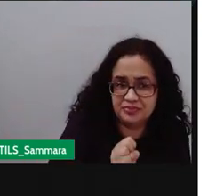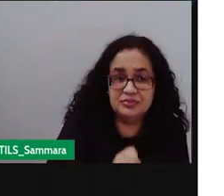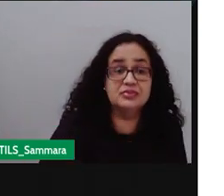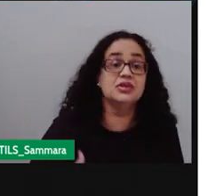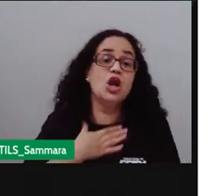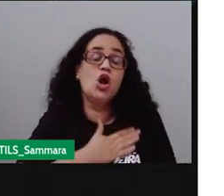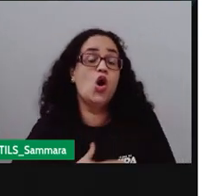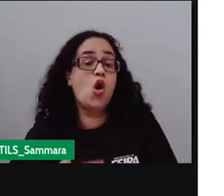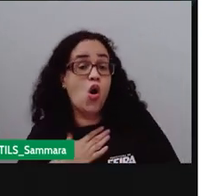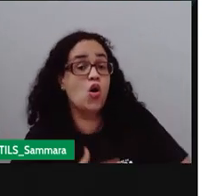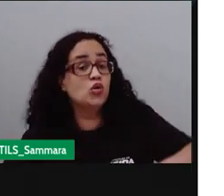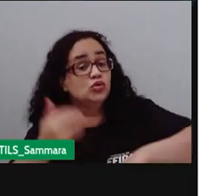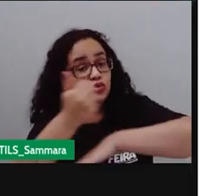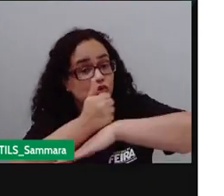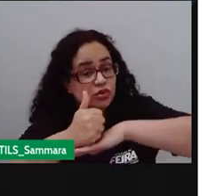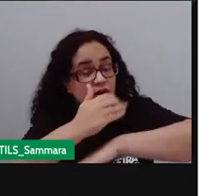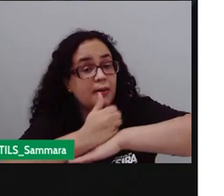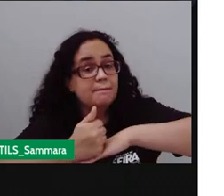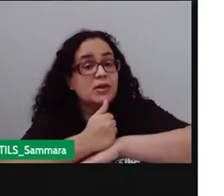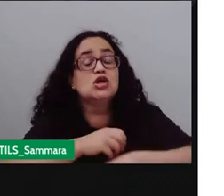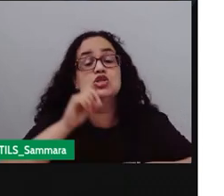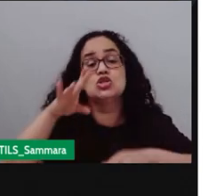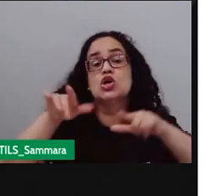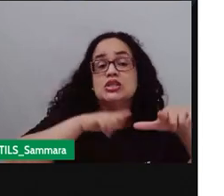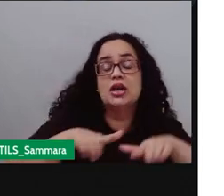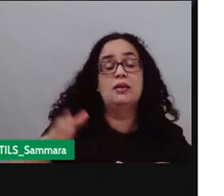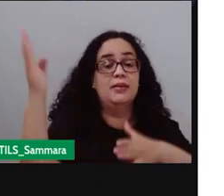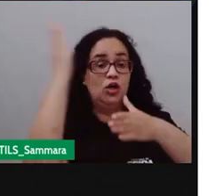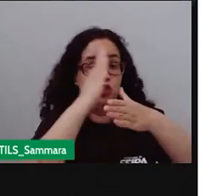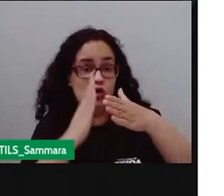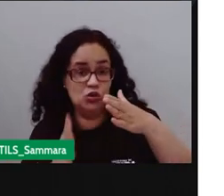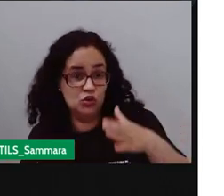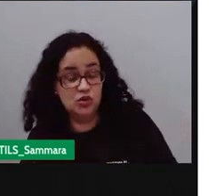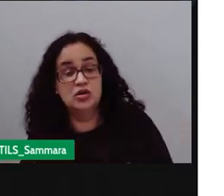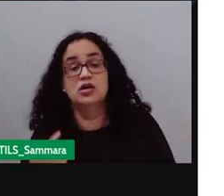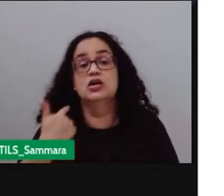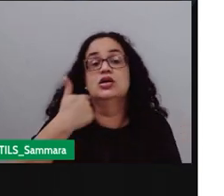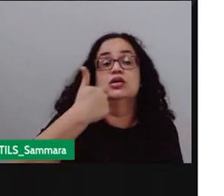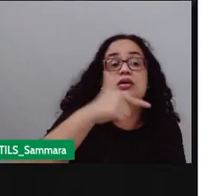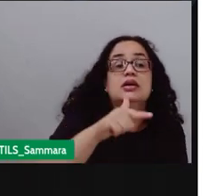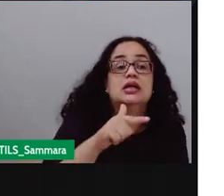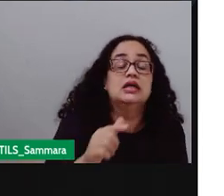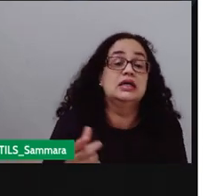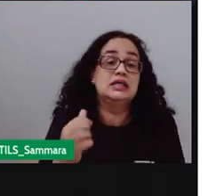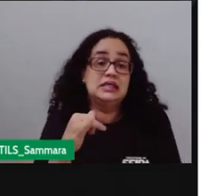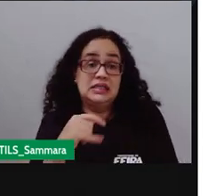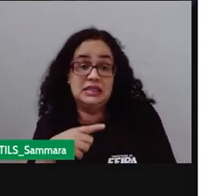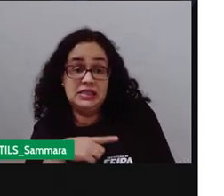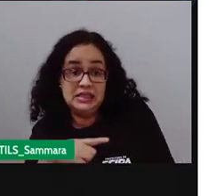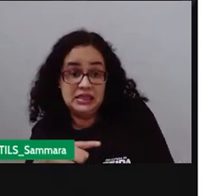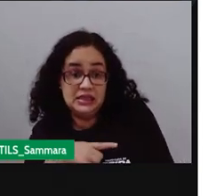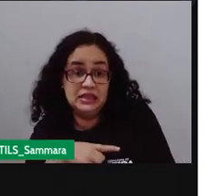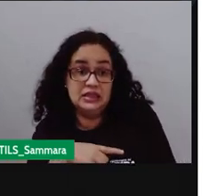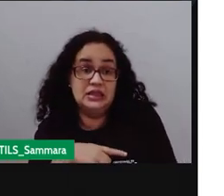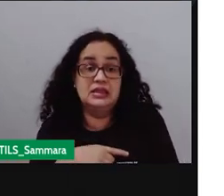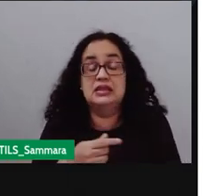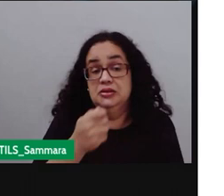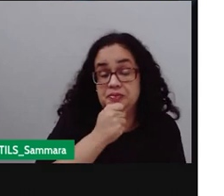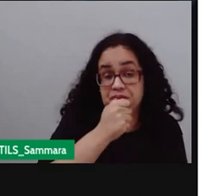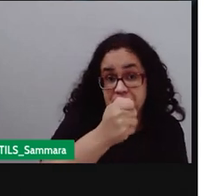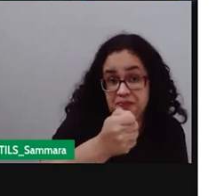ela gosta da profissão, se ela só trabalha com Libras, se ela faz uma outra coisa. Então, isso seria o quê? A minha